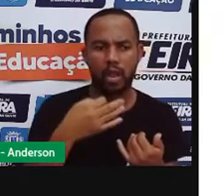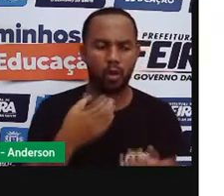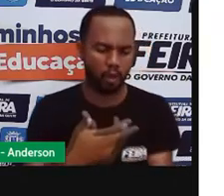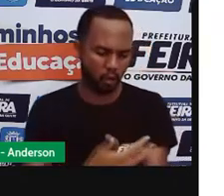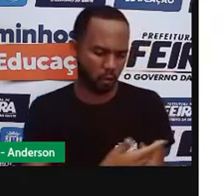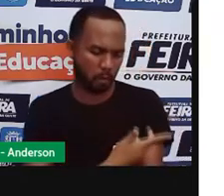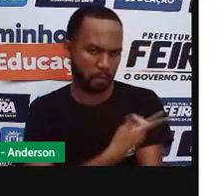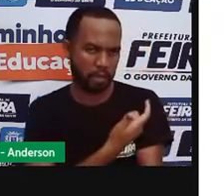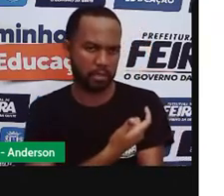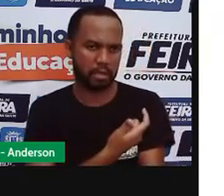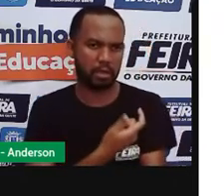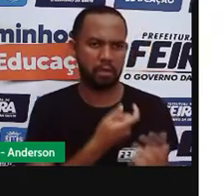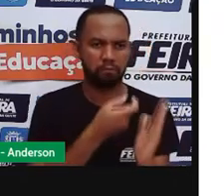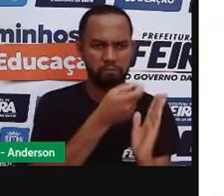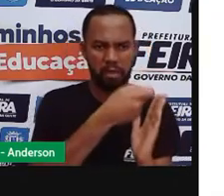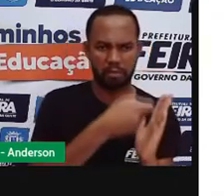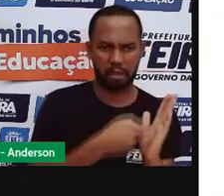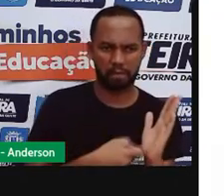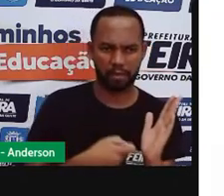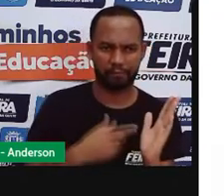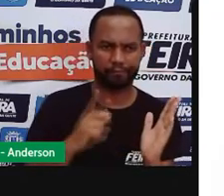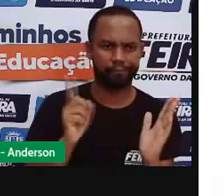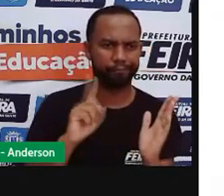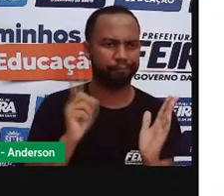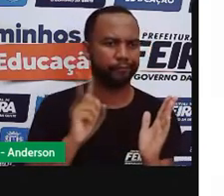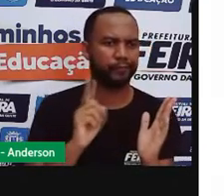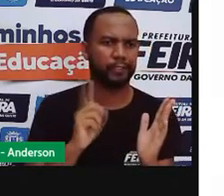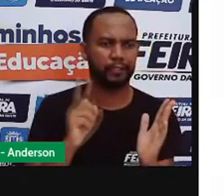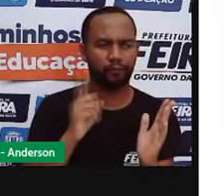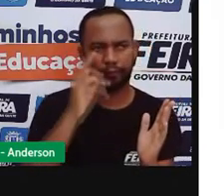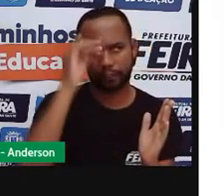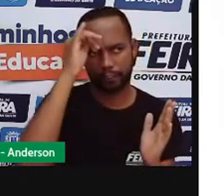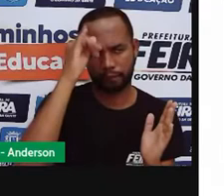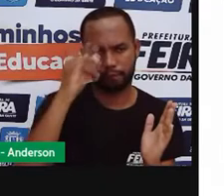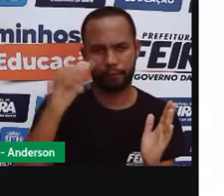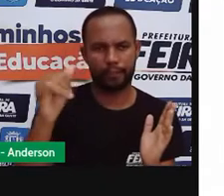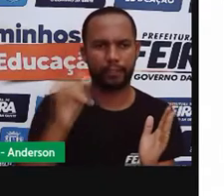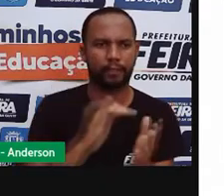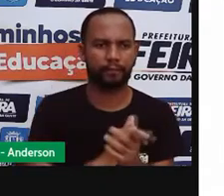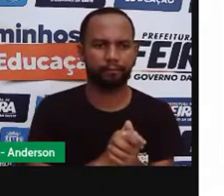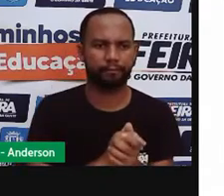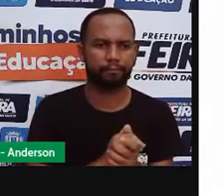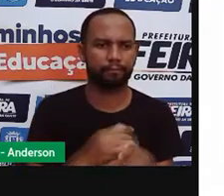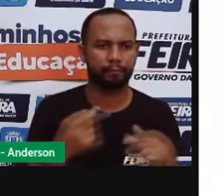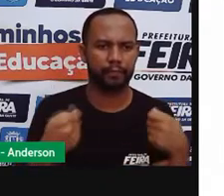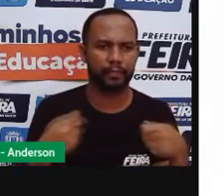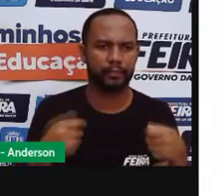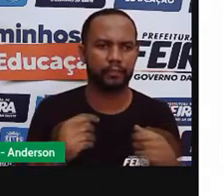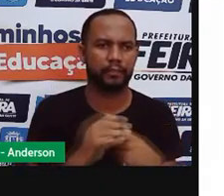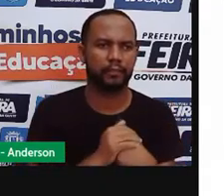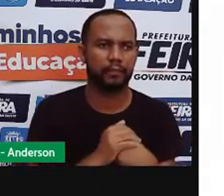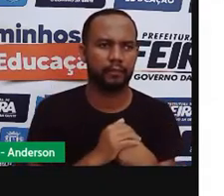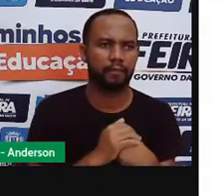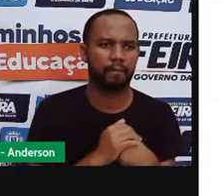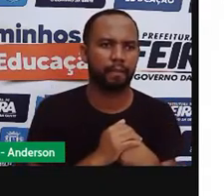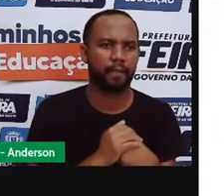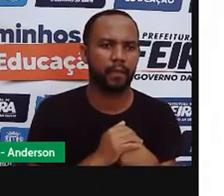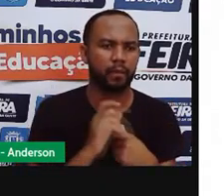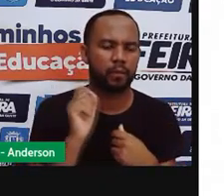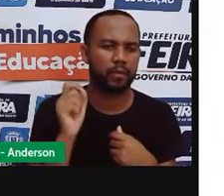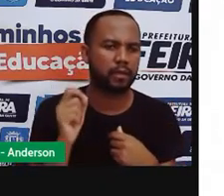de quem escreveu ou as minhas emoções, se eu escrevi, não estarão no texto. Ele é